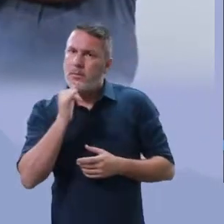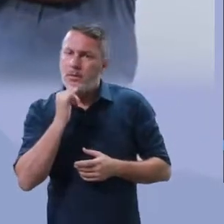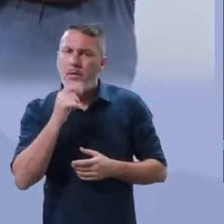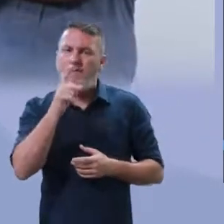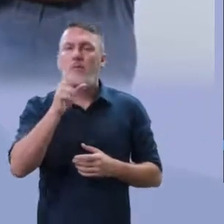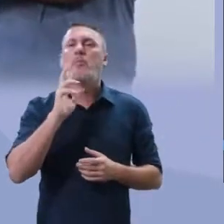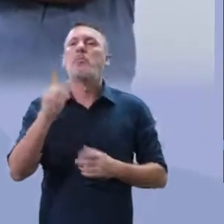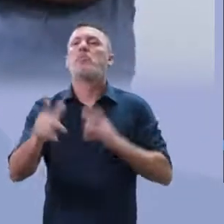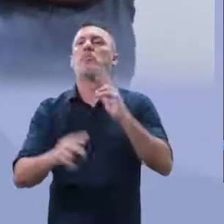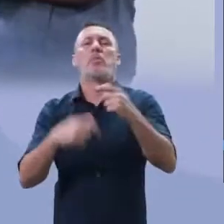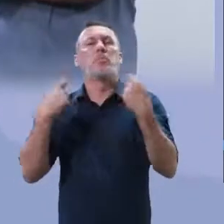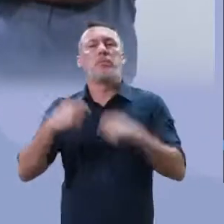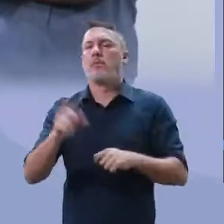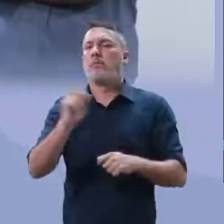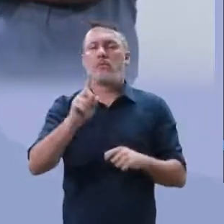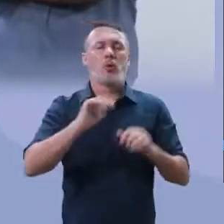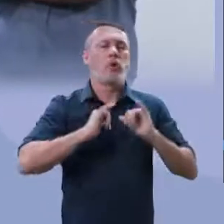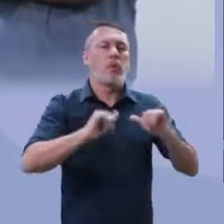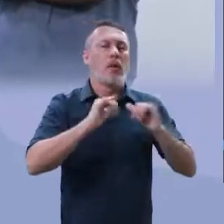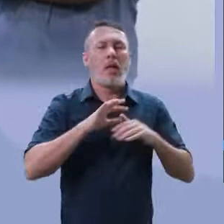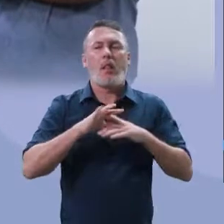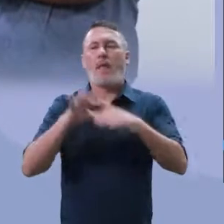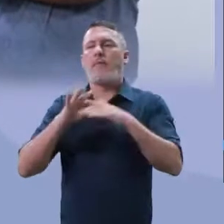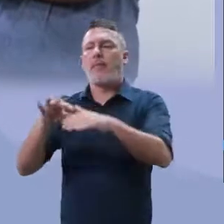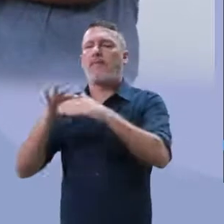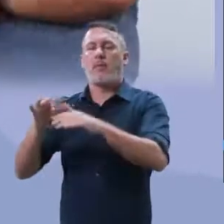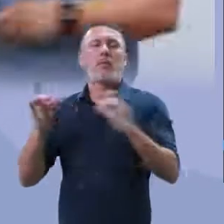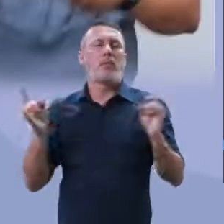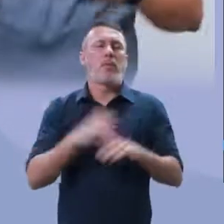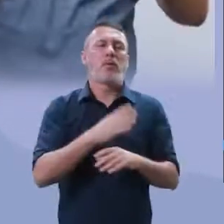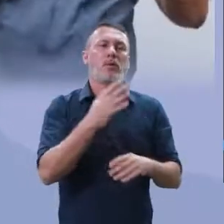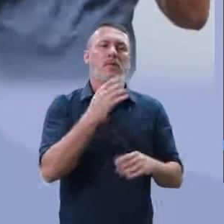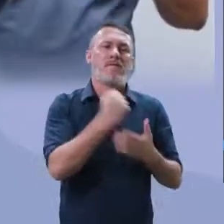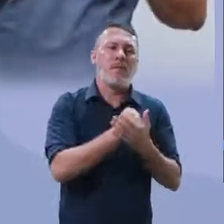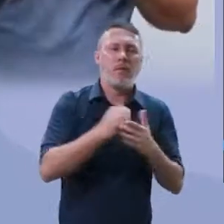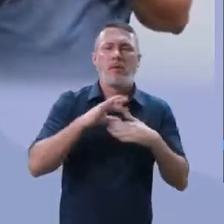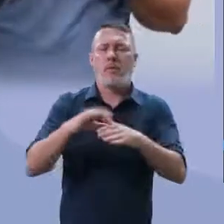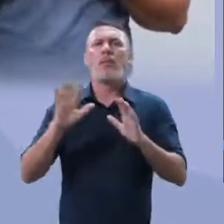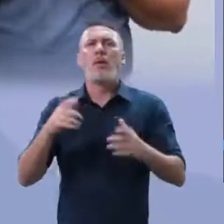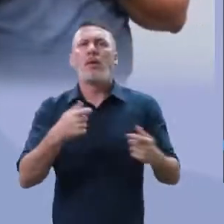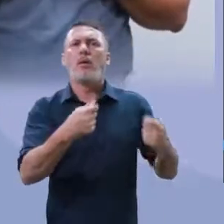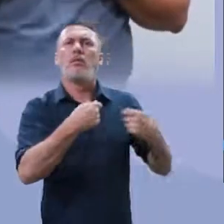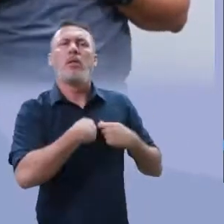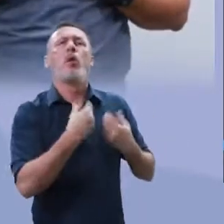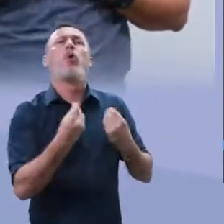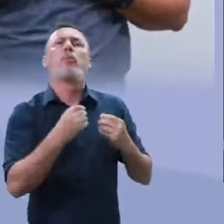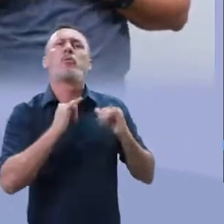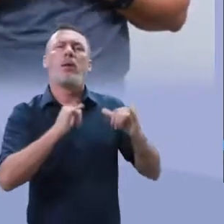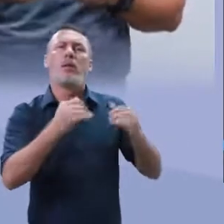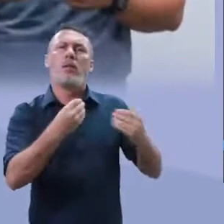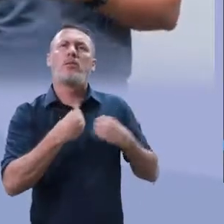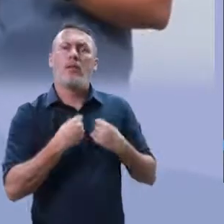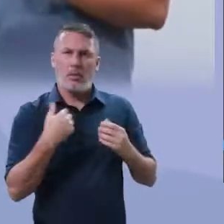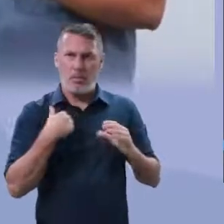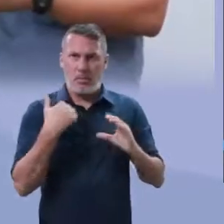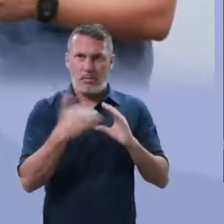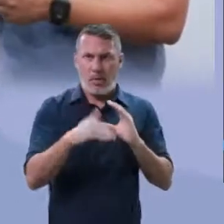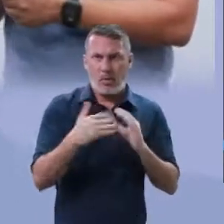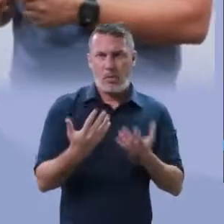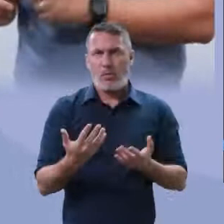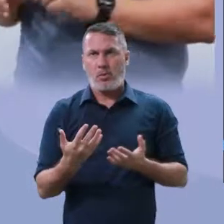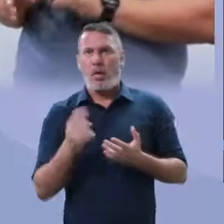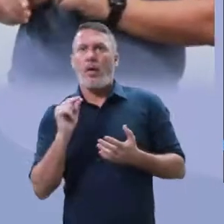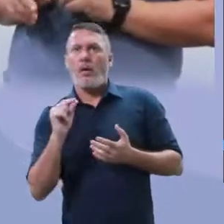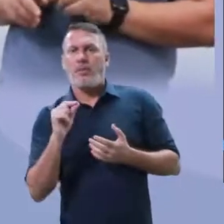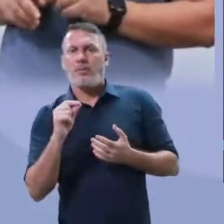supermercado vai levar o alimento para você. Opa! O supermercado vai levar o alimento para mim como? Via e-mail? Porque alguém precisa